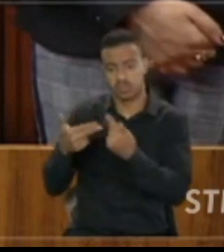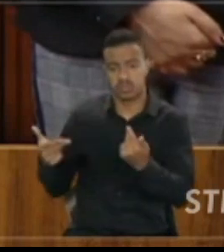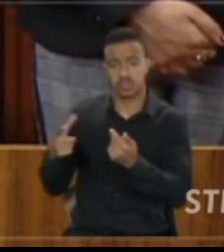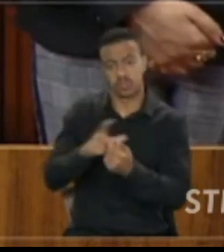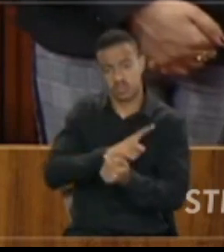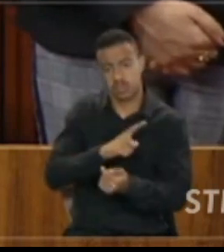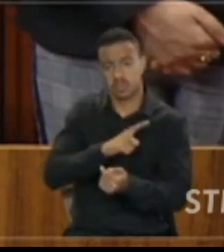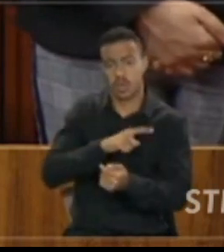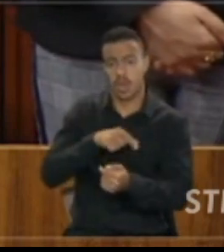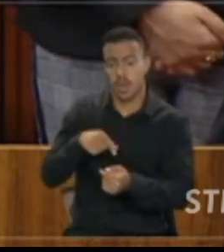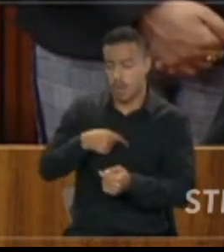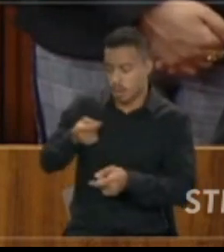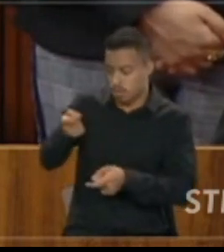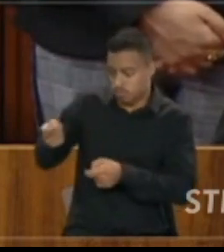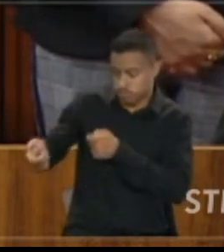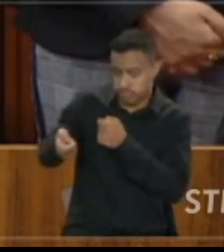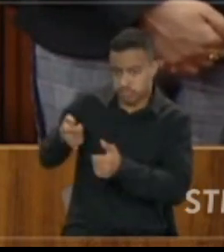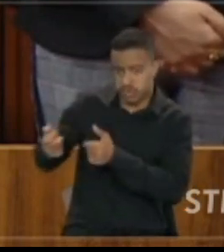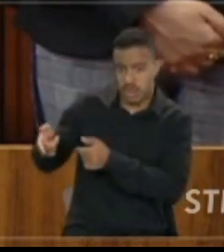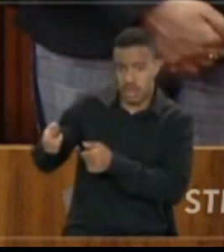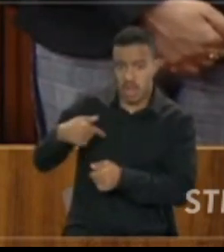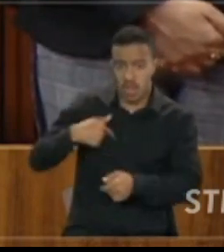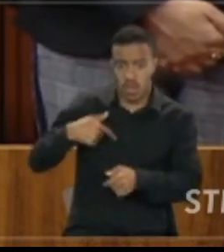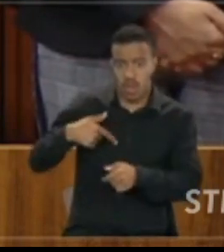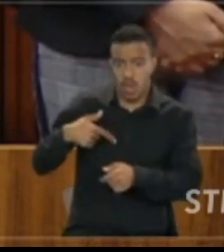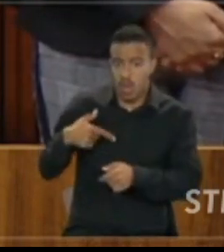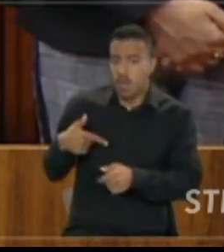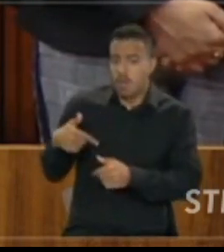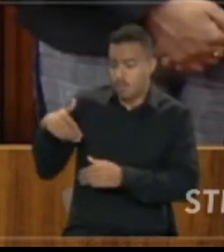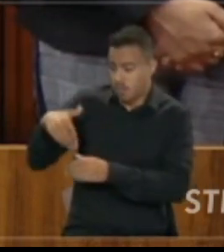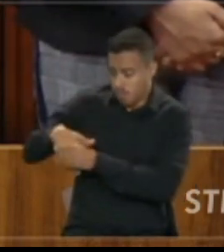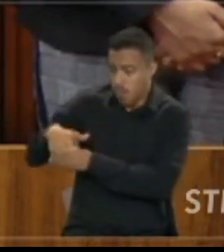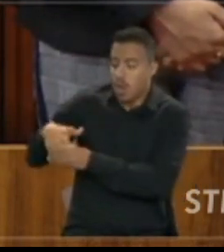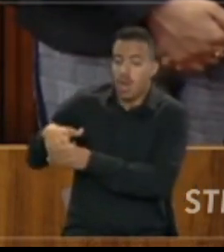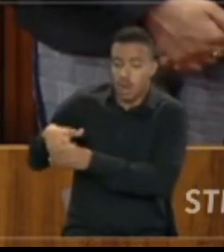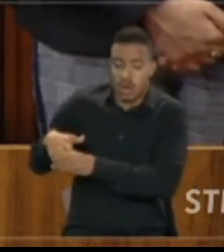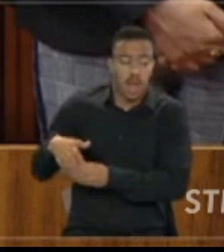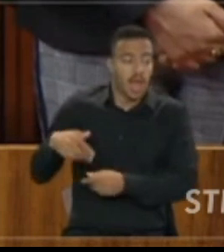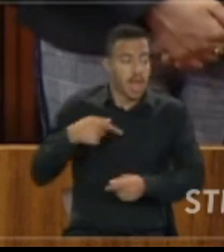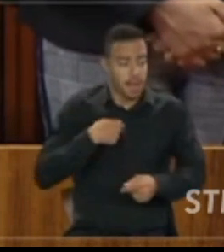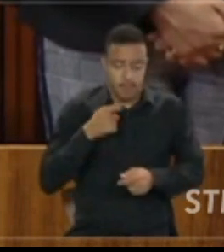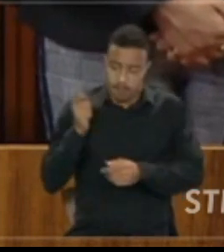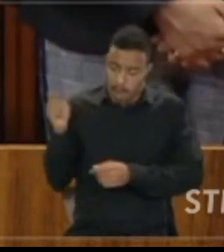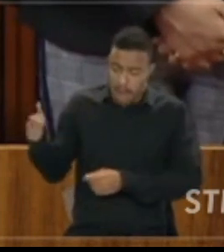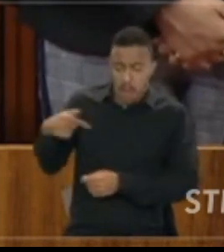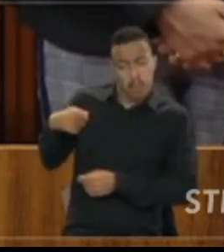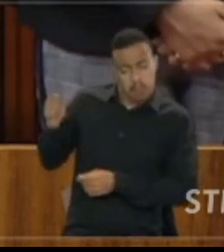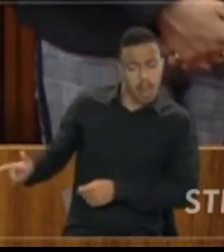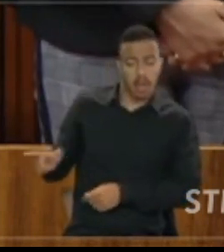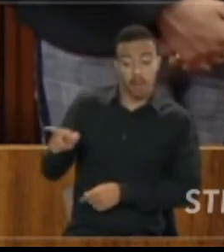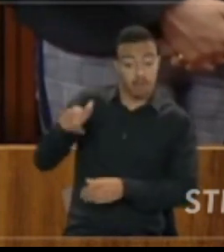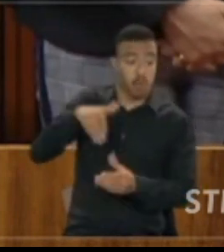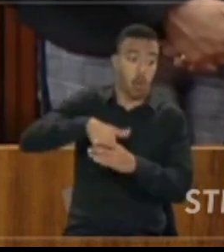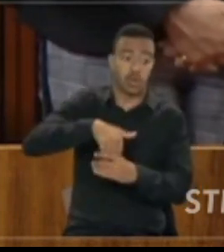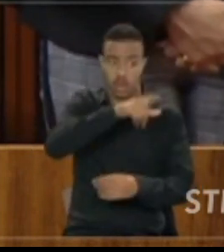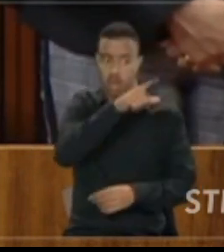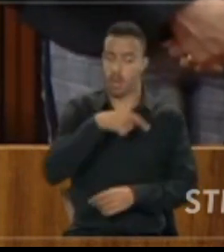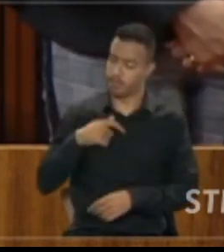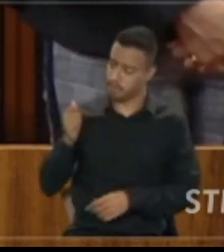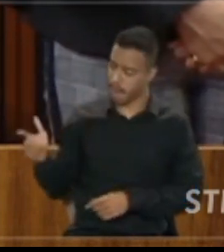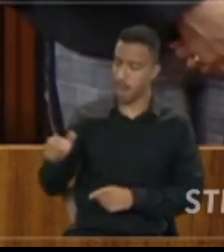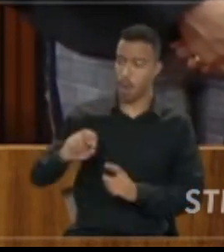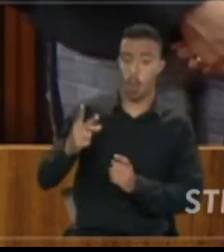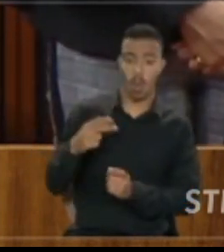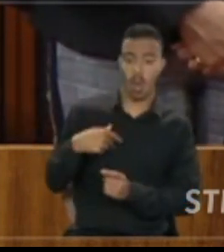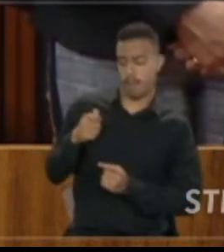que os seus funcionários votem ou deixem de votar em determinadas pessoas. Há, inclusive, isso em contato com